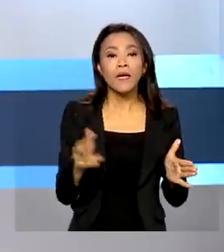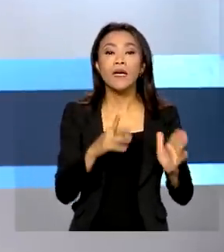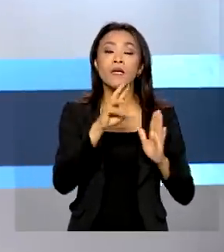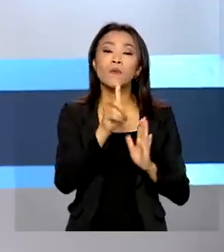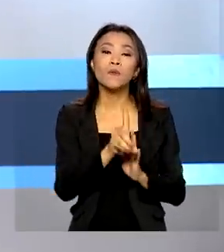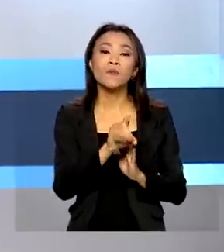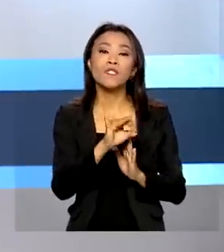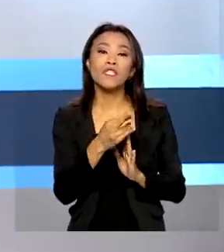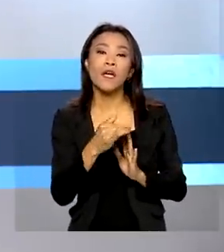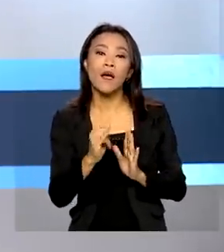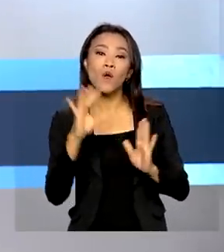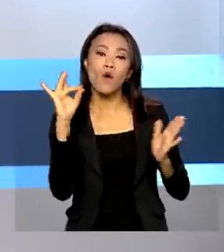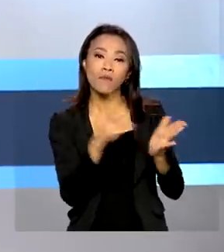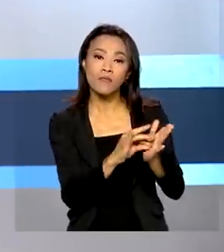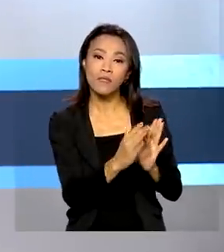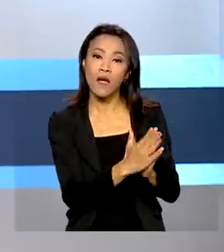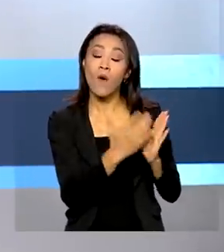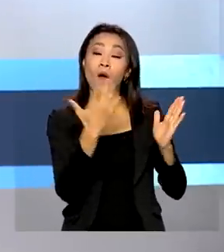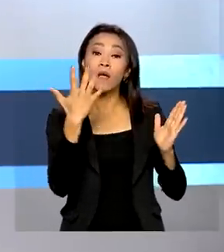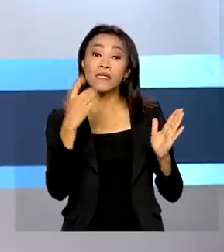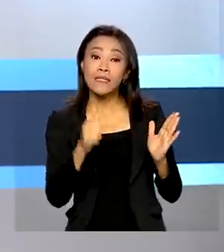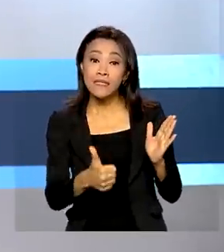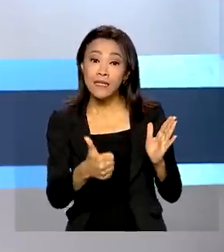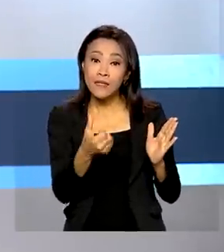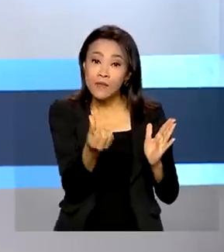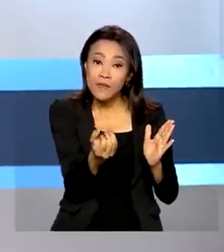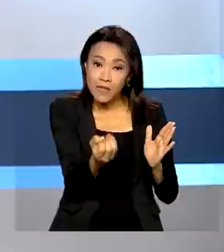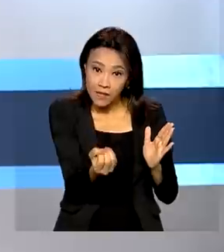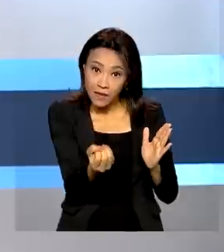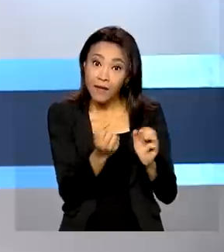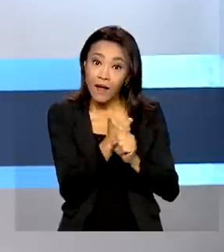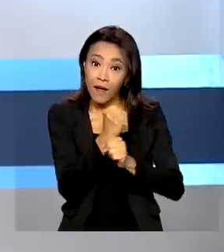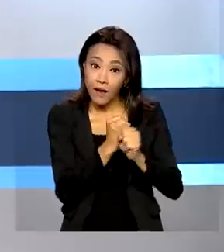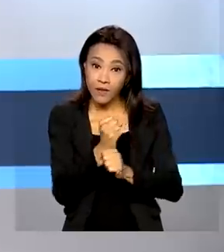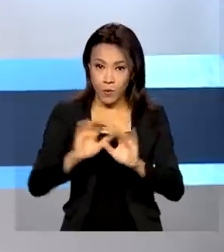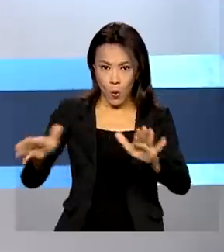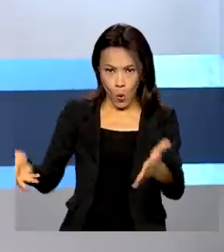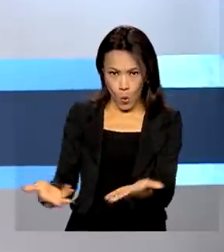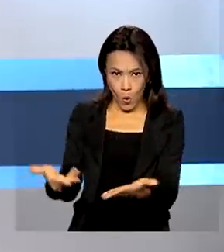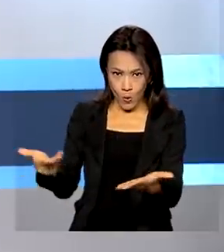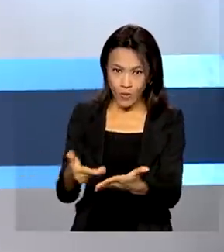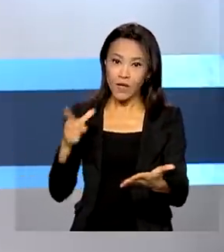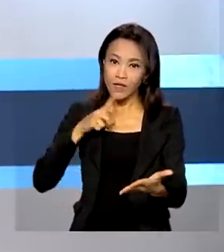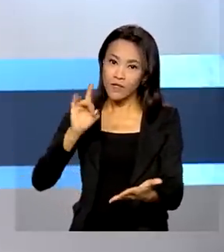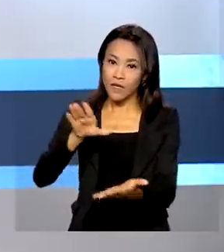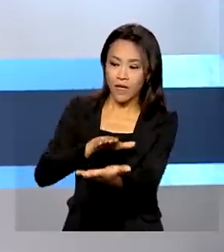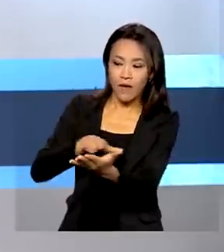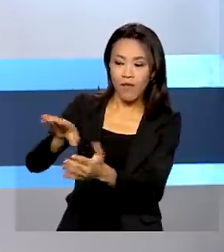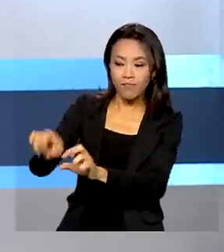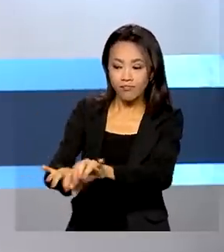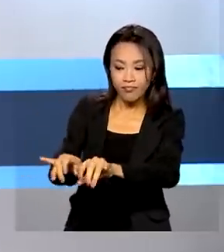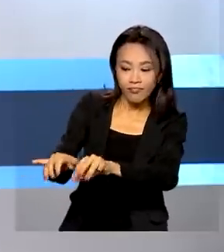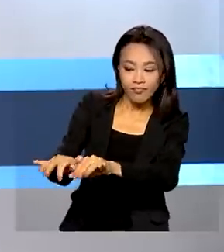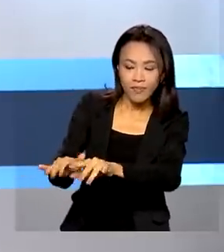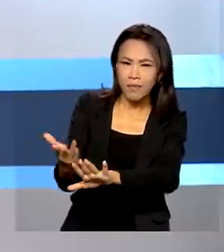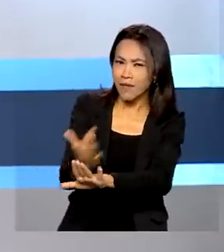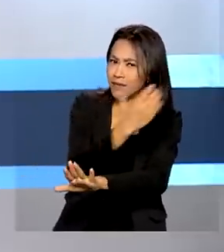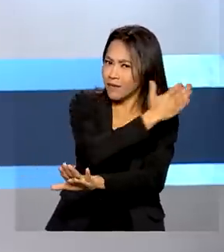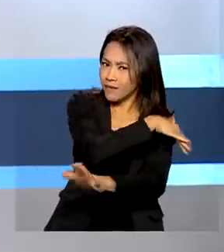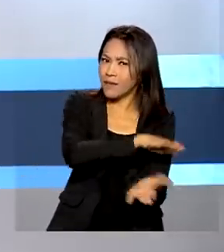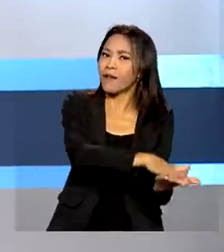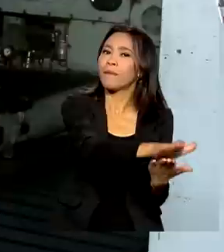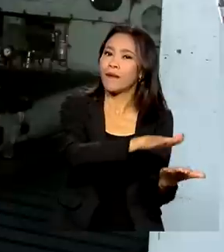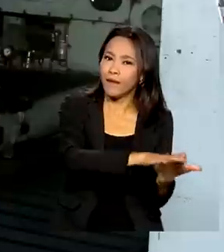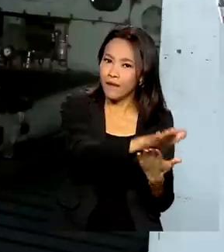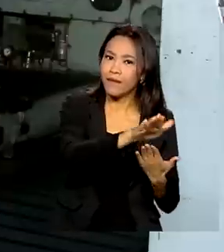anos. Atualmente, ele só é em contrato em formato digital, mas a tradição vem desde os tempos em que era impresso.